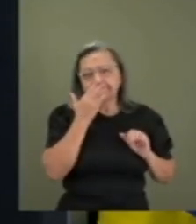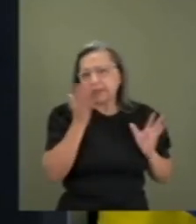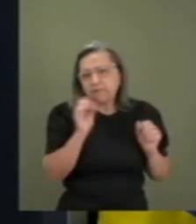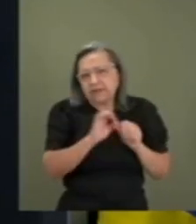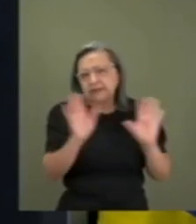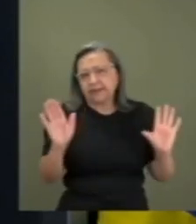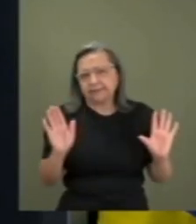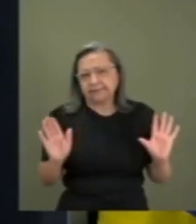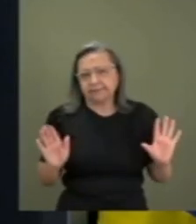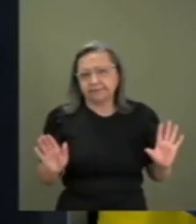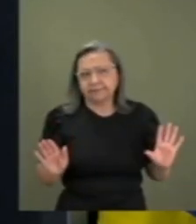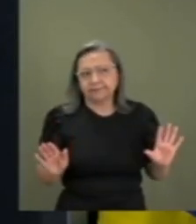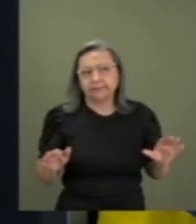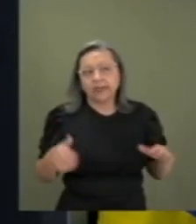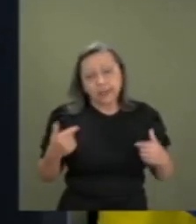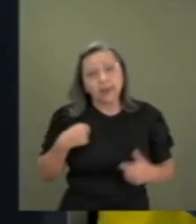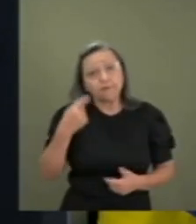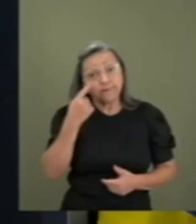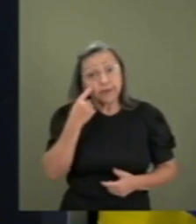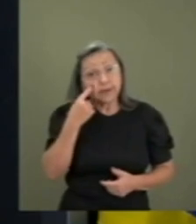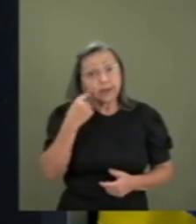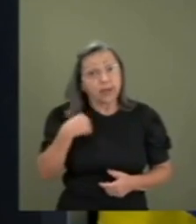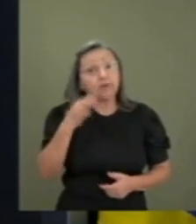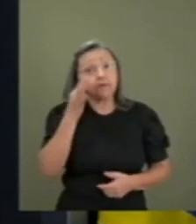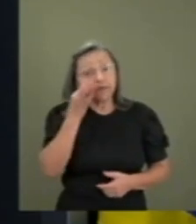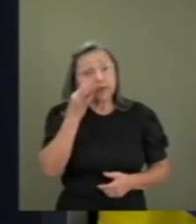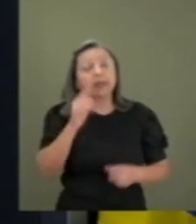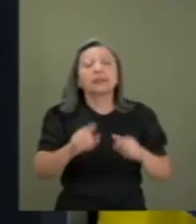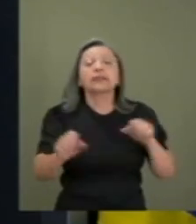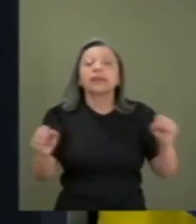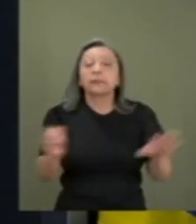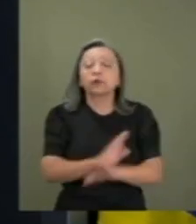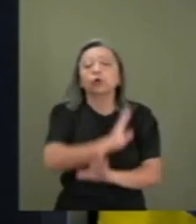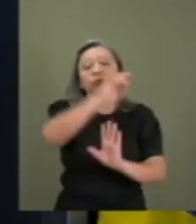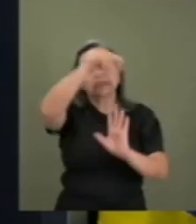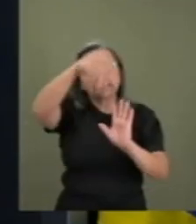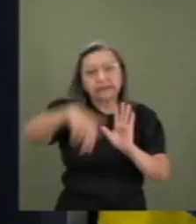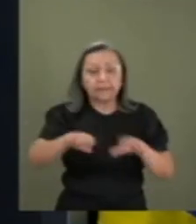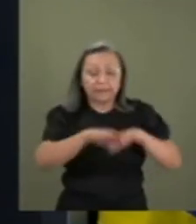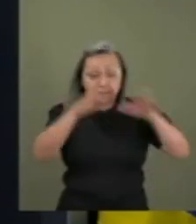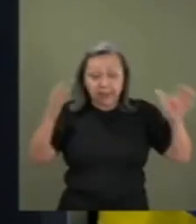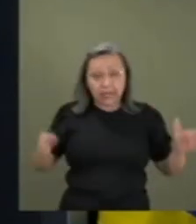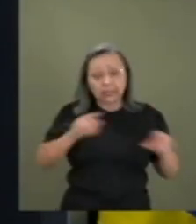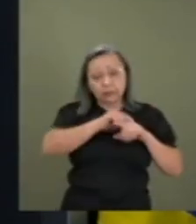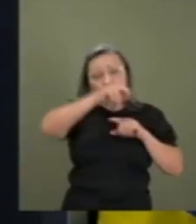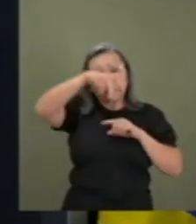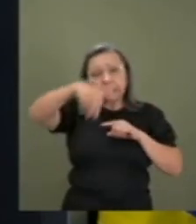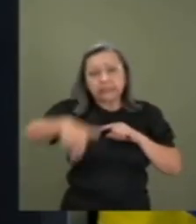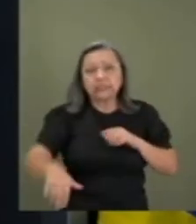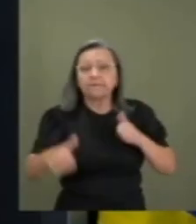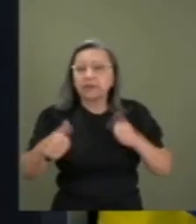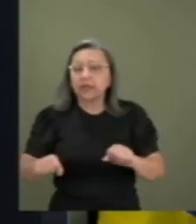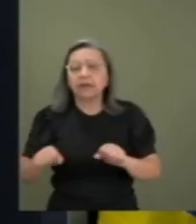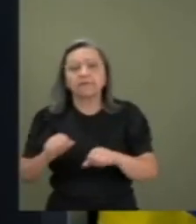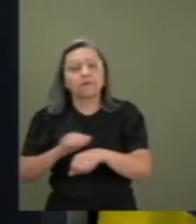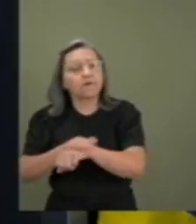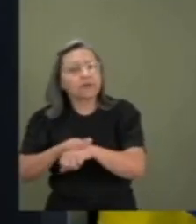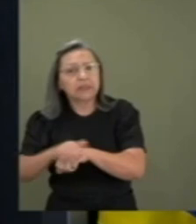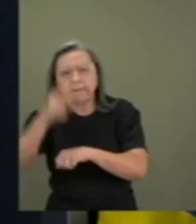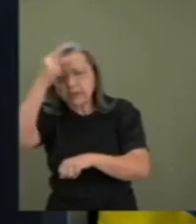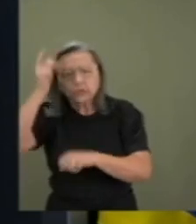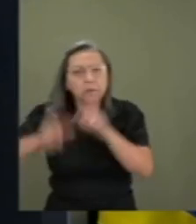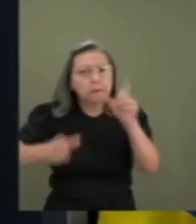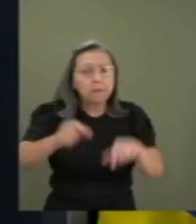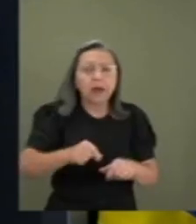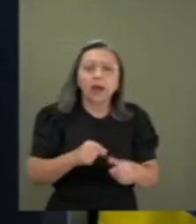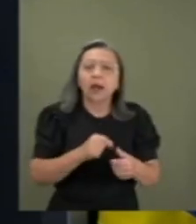trabalho. E eu vi, depois eu desci, fui falar com as pessoas, fiquei até de noite, o evento começou três horas da